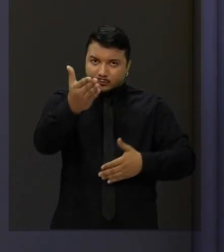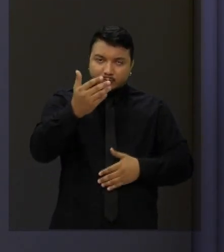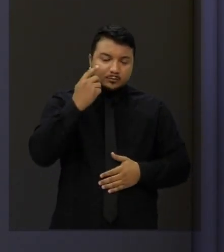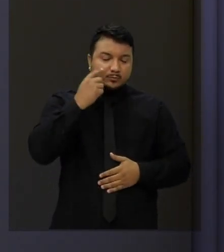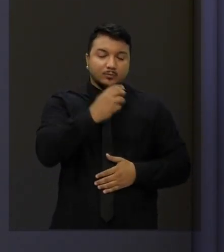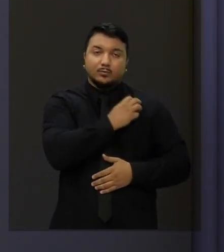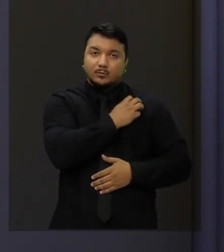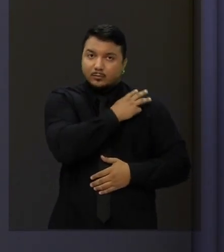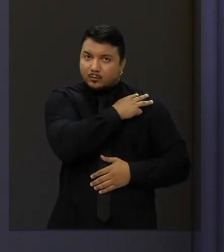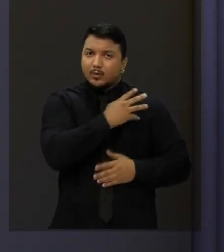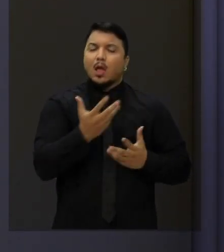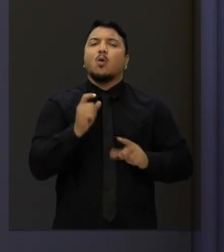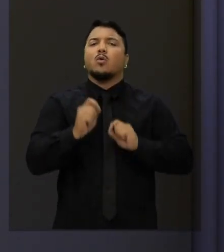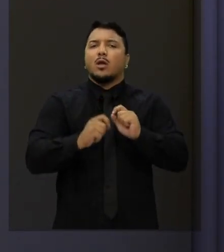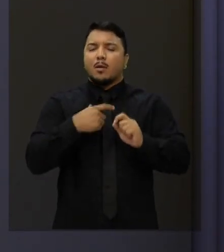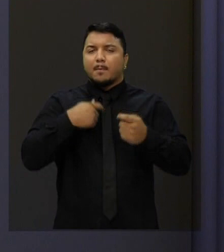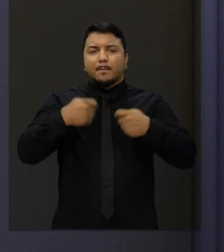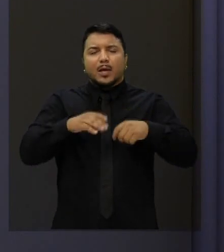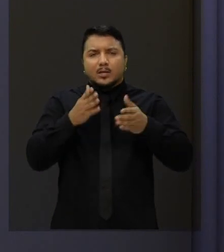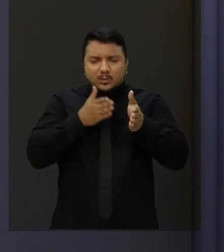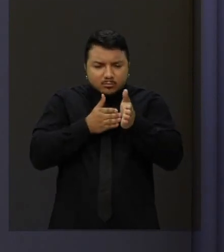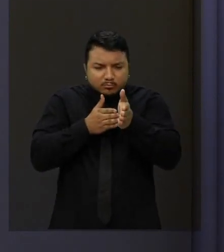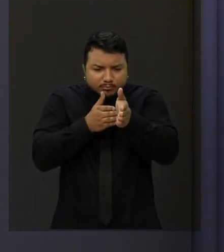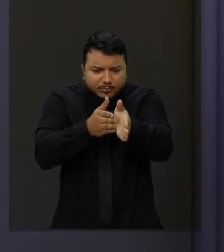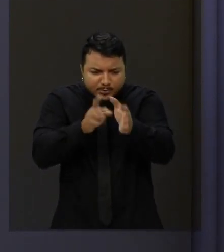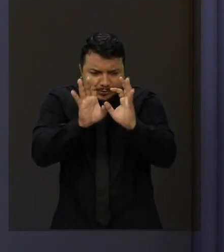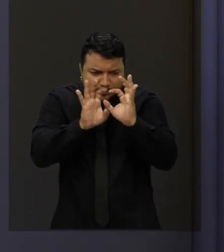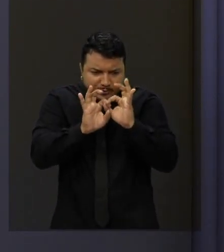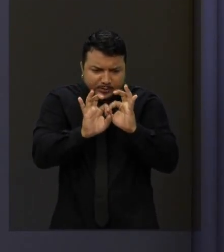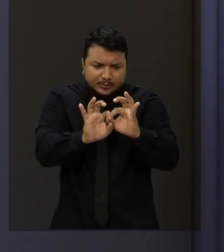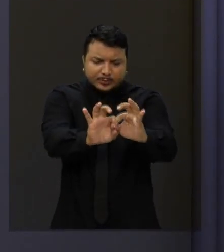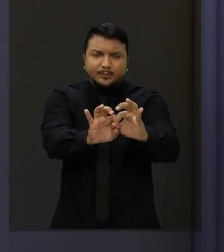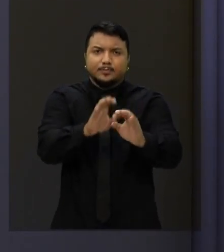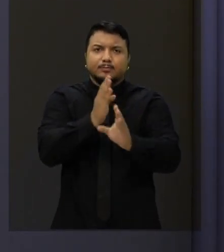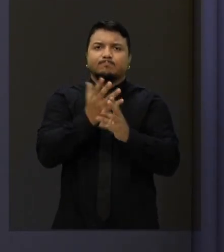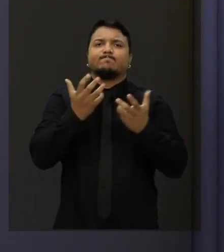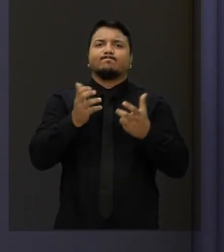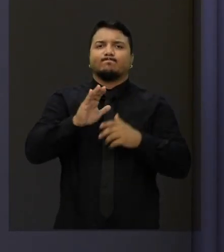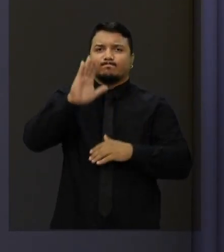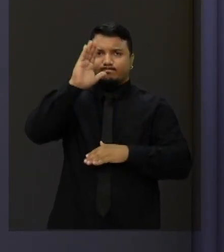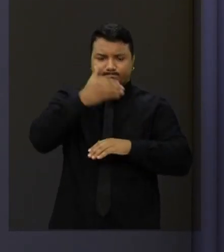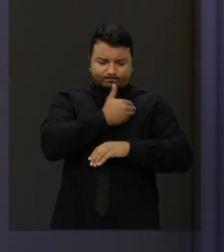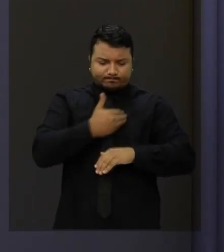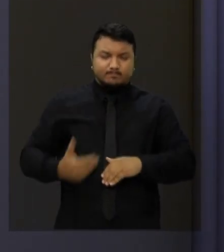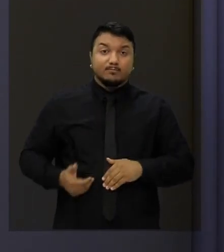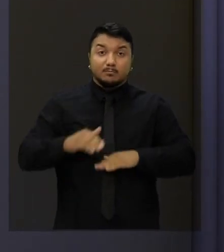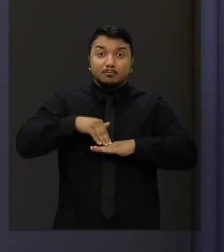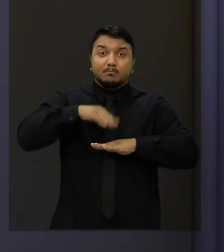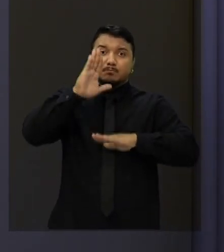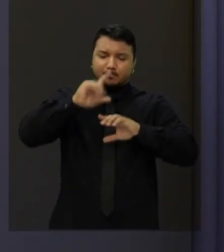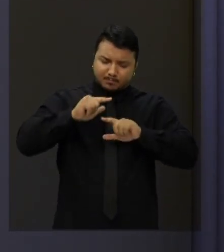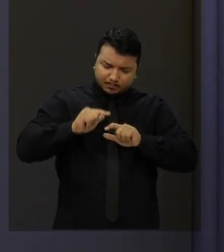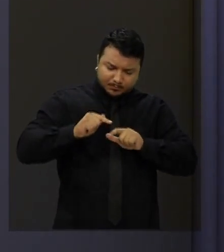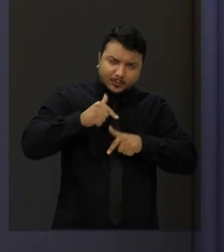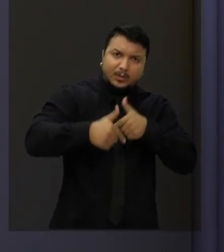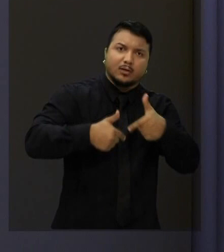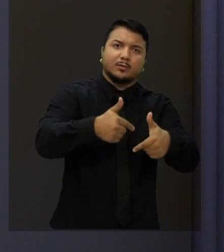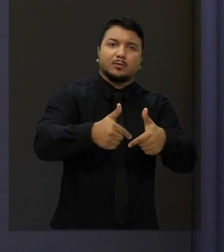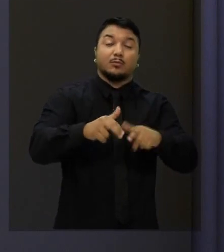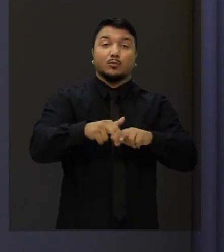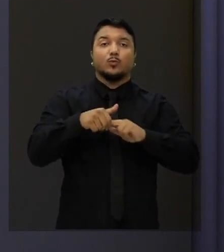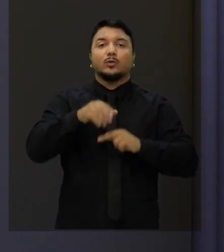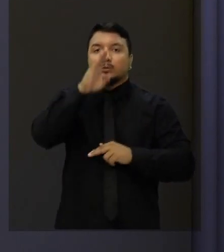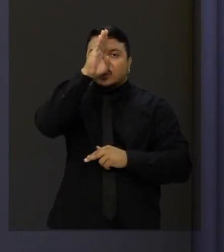nós temos que ter um alinhamento, porque é evidente que eu quero ser governador para fazer ainda mais. Por isso que quero lhe garantir a passagem